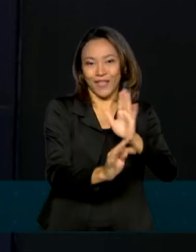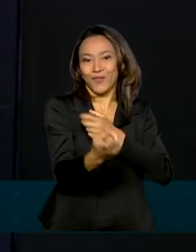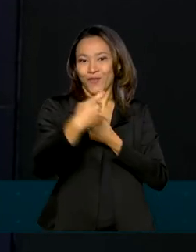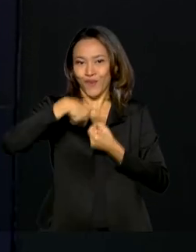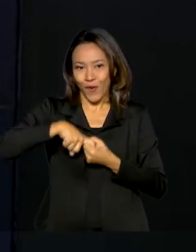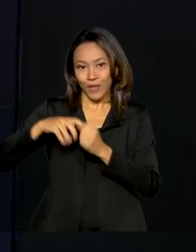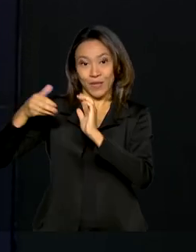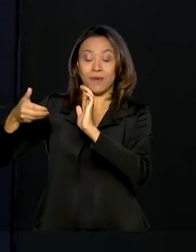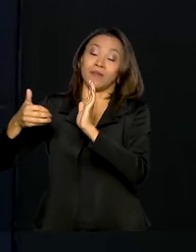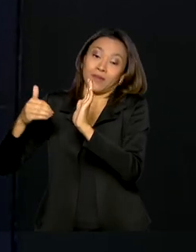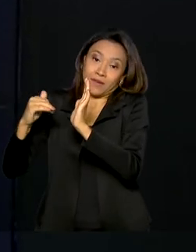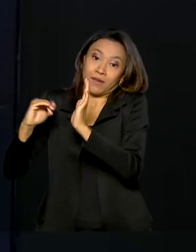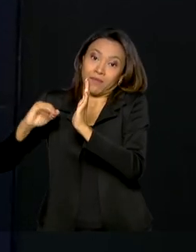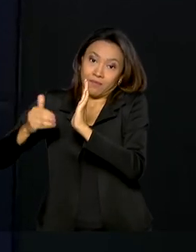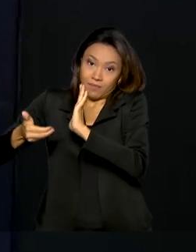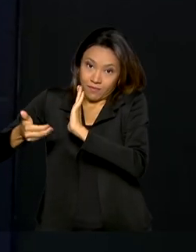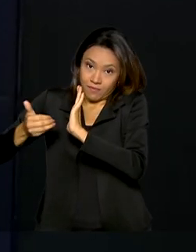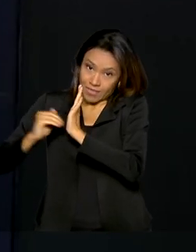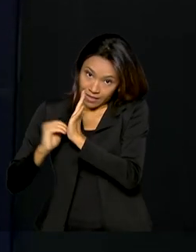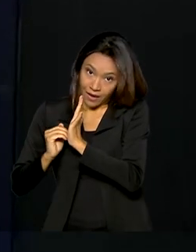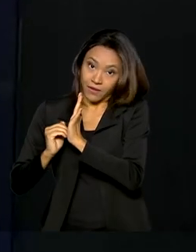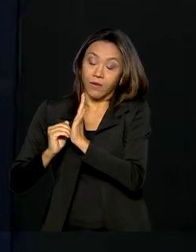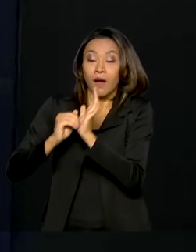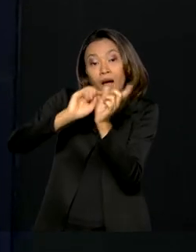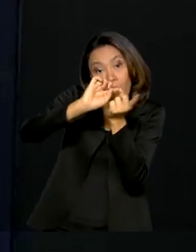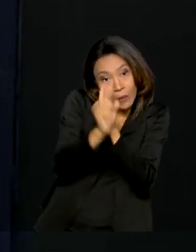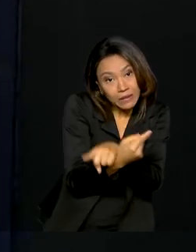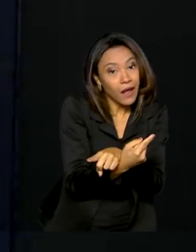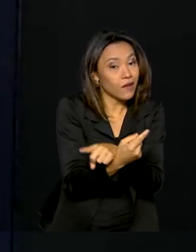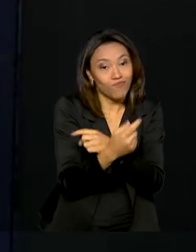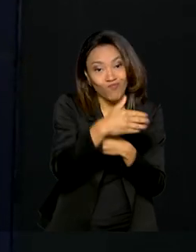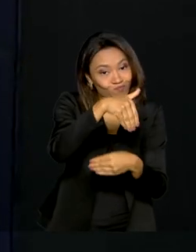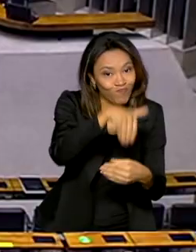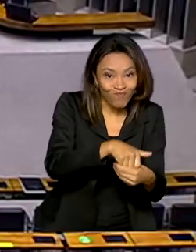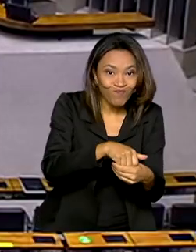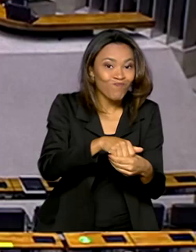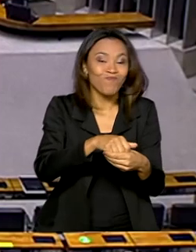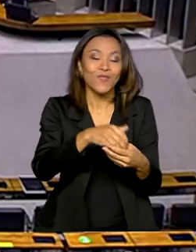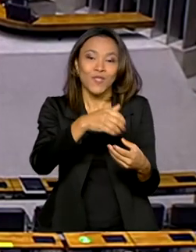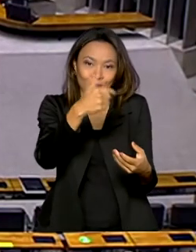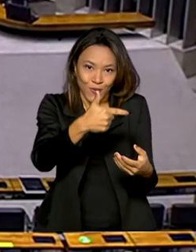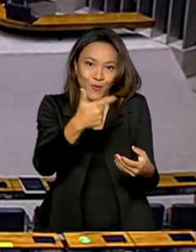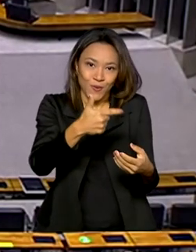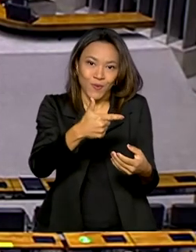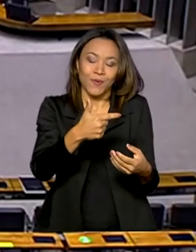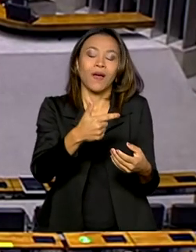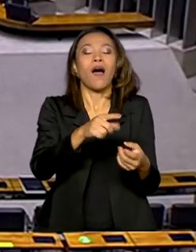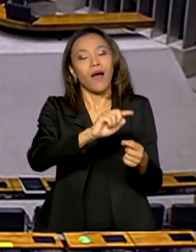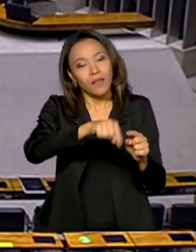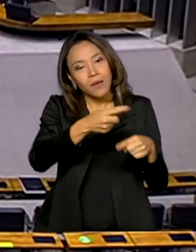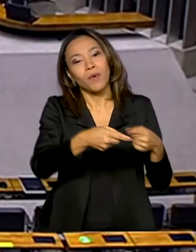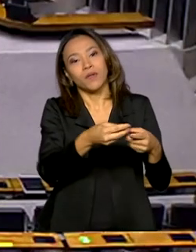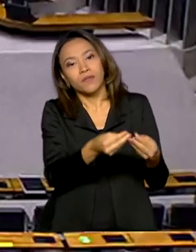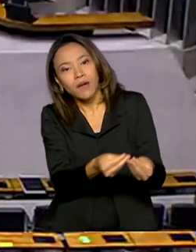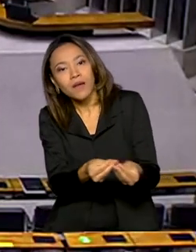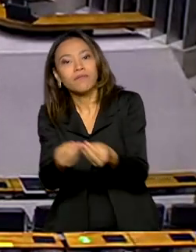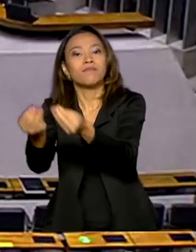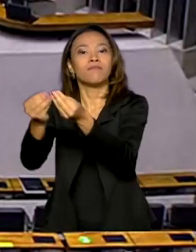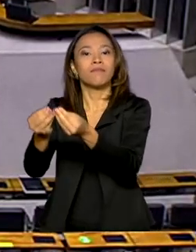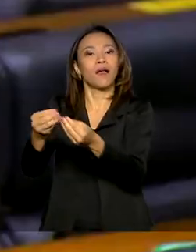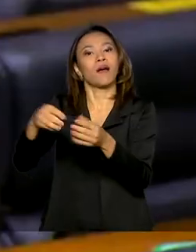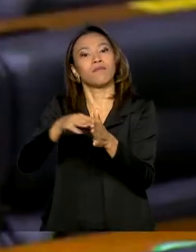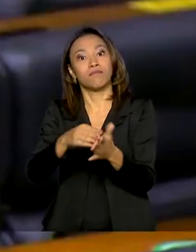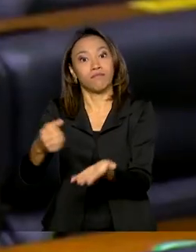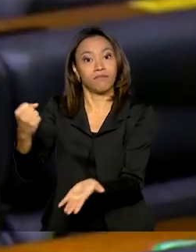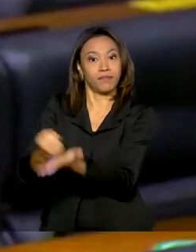Caso contrário, o texto sendo aprovado em segundo turno sem alterações, aí sim ele segue para a promulgação. A PEC